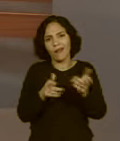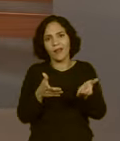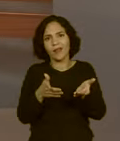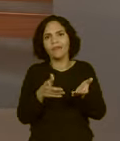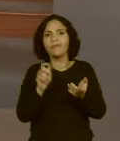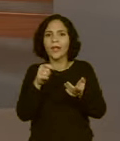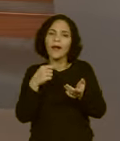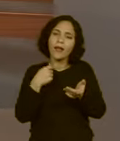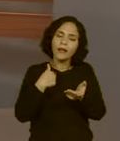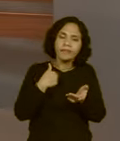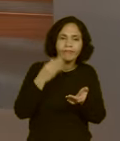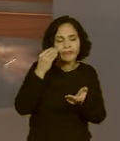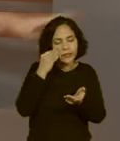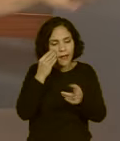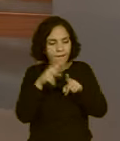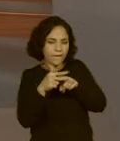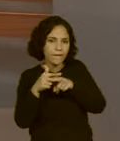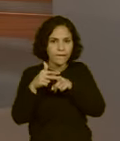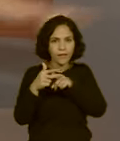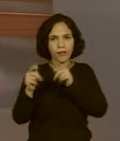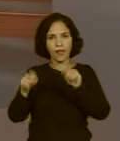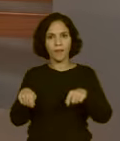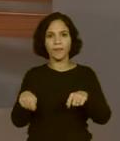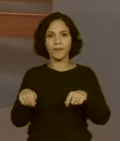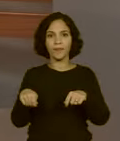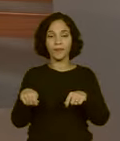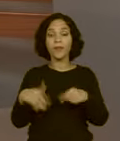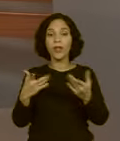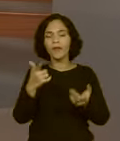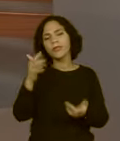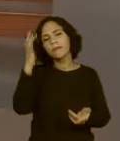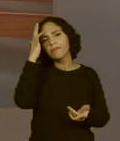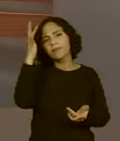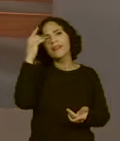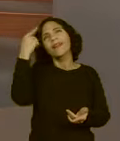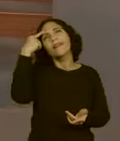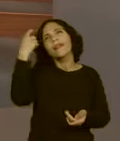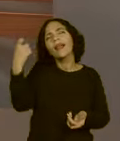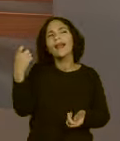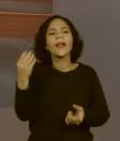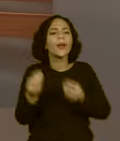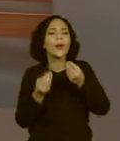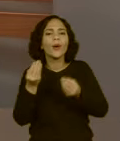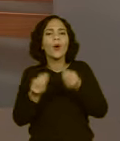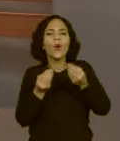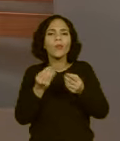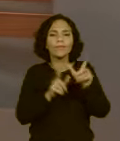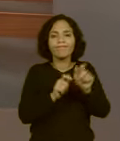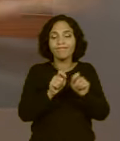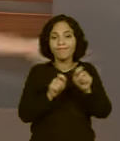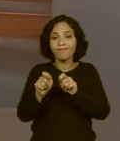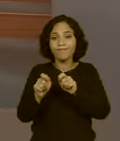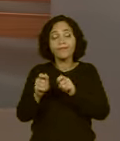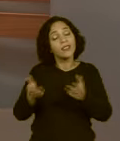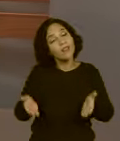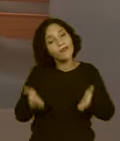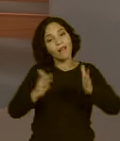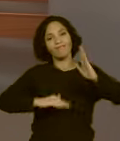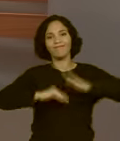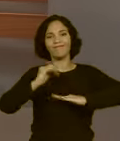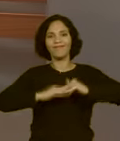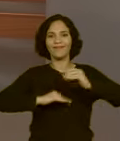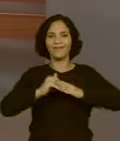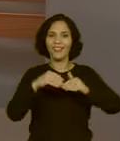coisas que você pode ajustar. Aí você pensa em algumas ideias para reduzir esses gastos e mãos à obra para